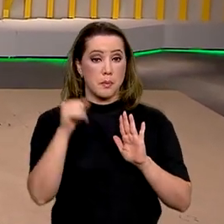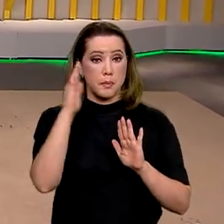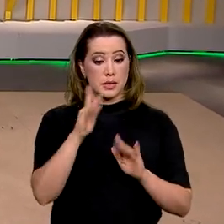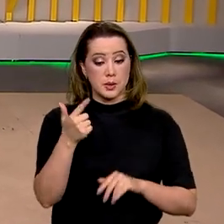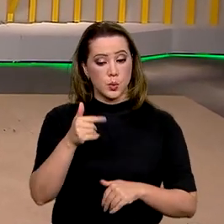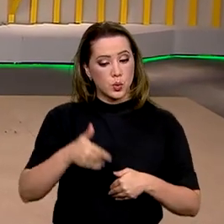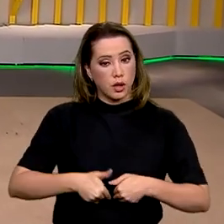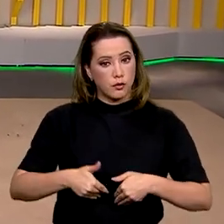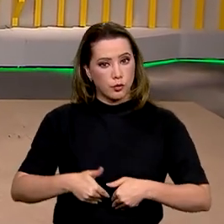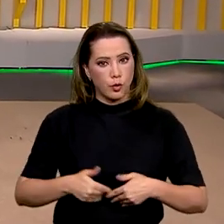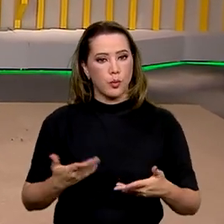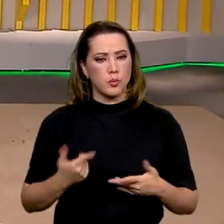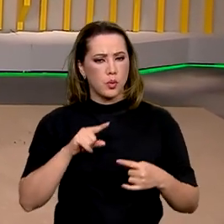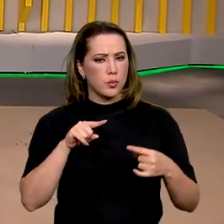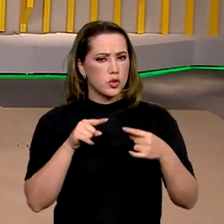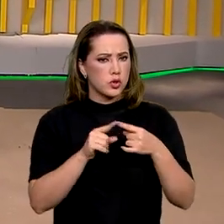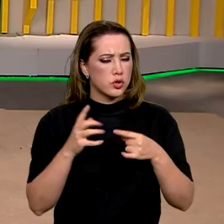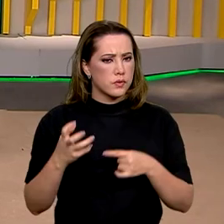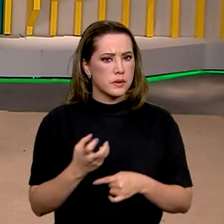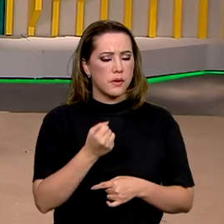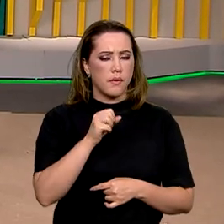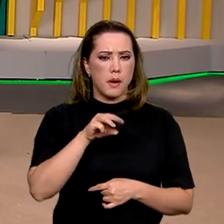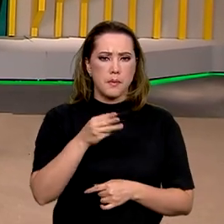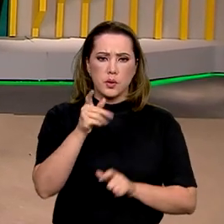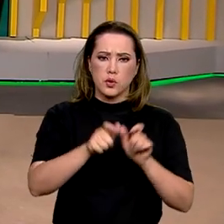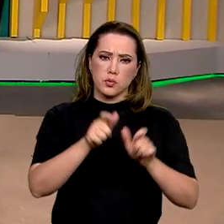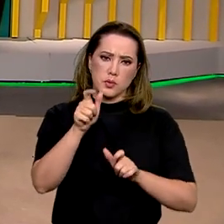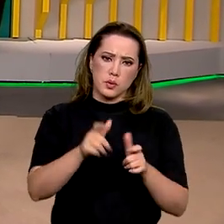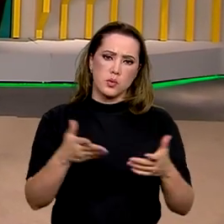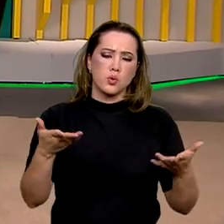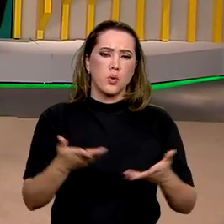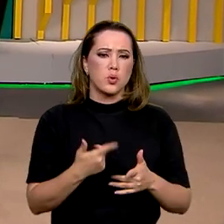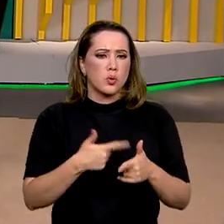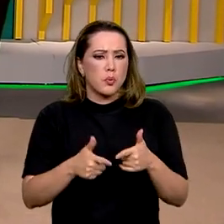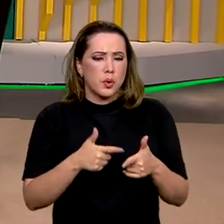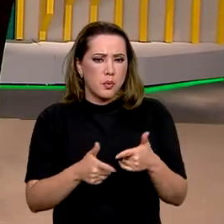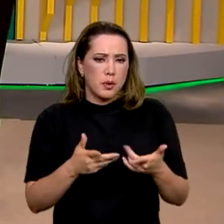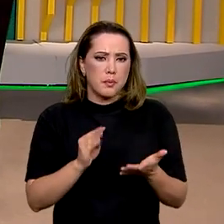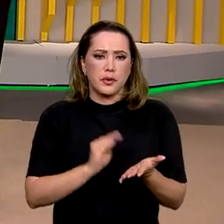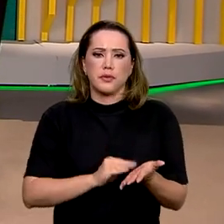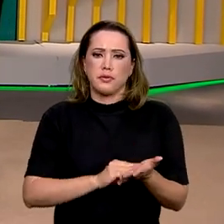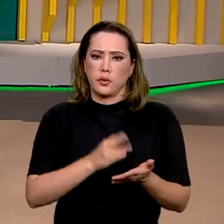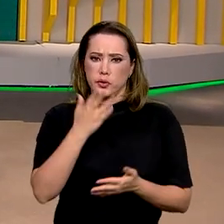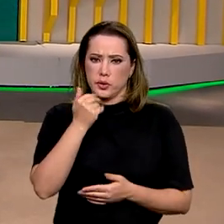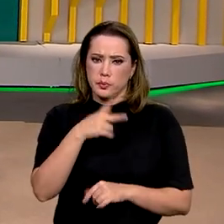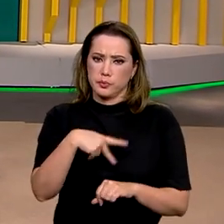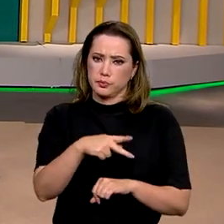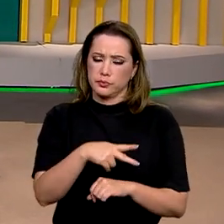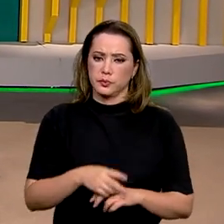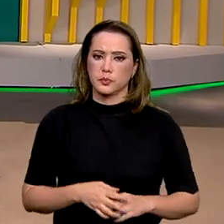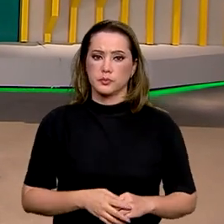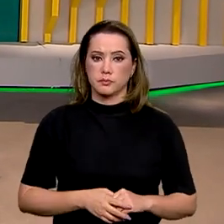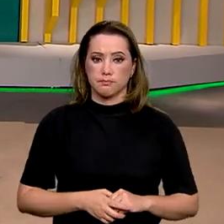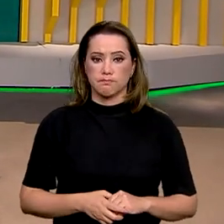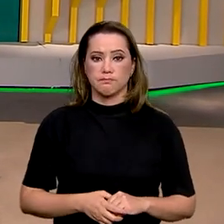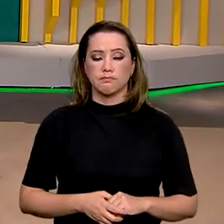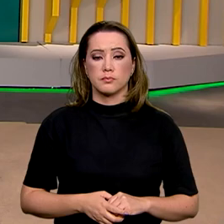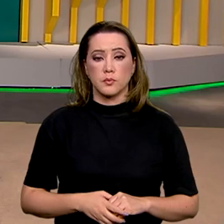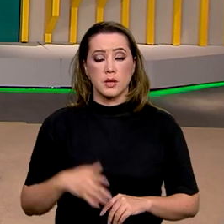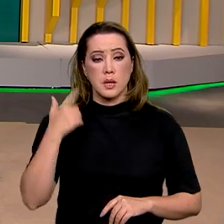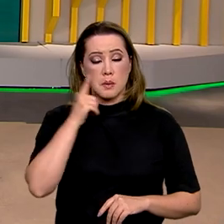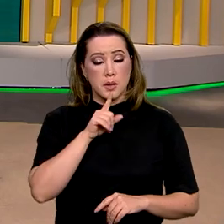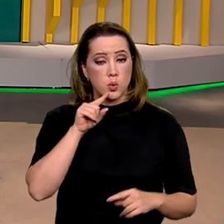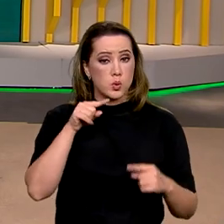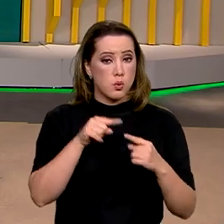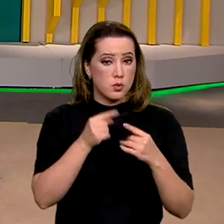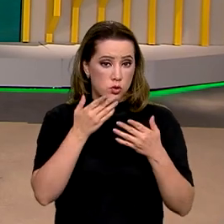o plano tem a meta de retirar milhões de brasileiros e brasileiras da situação de insegurança alimentar no país. E para atingir